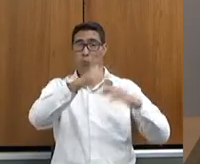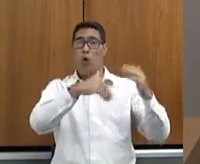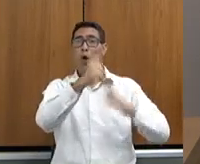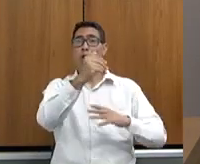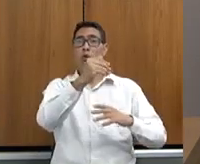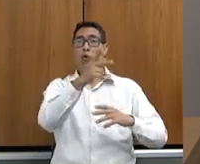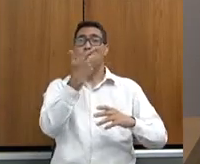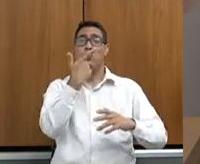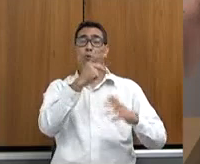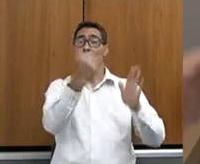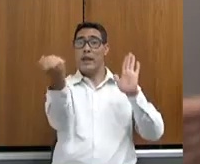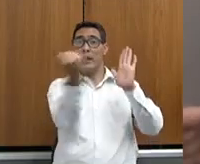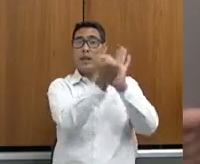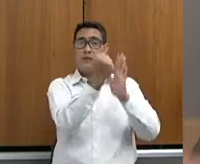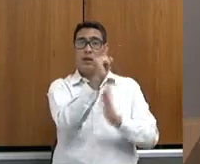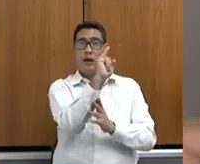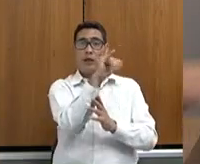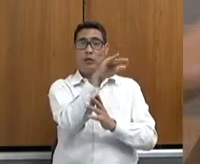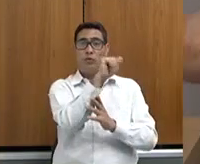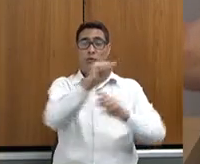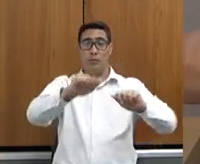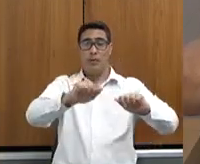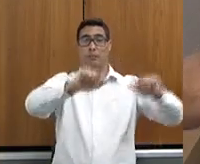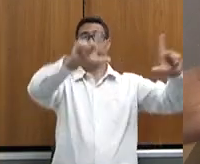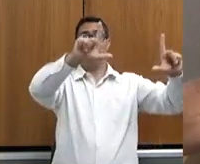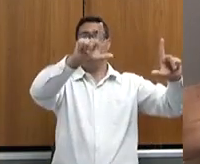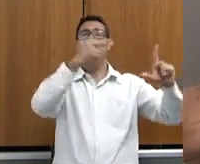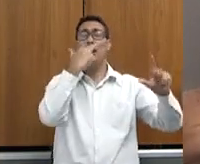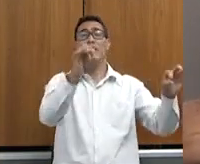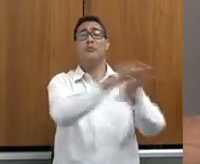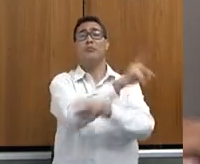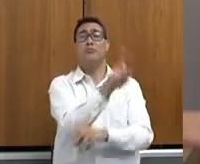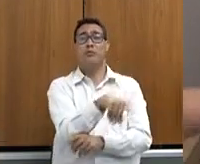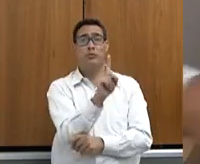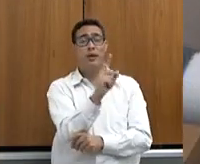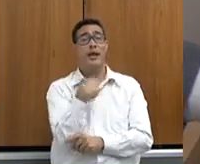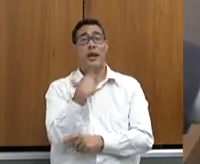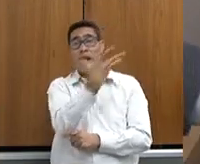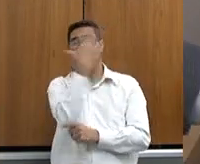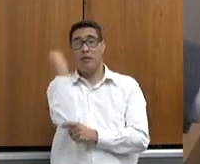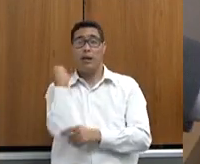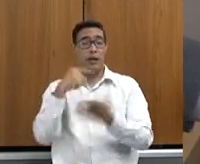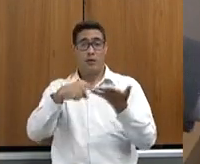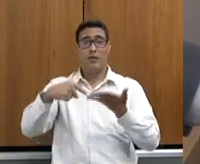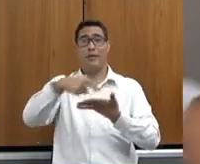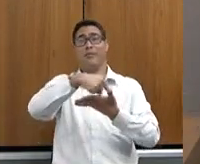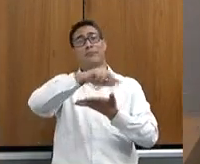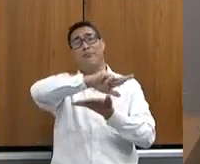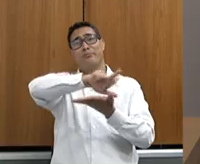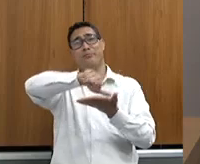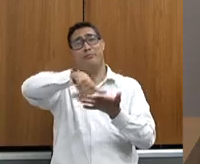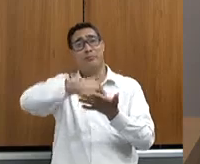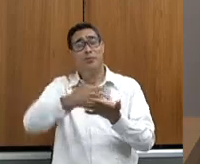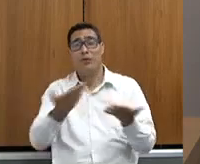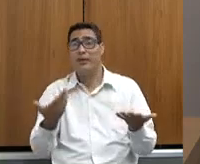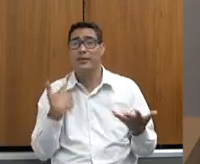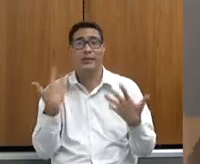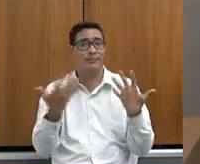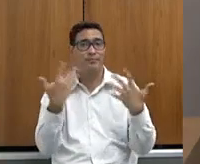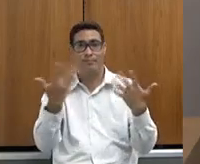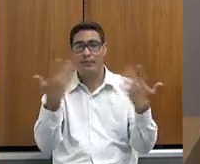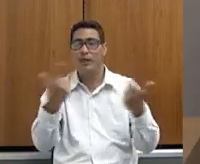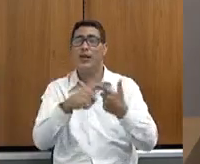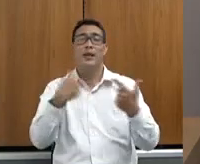fazer mais nada, ele não precisa clorar água, ele não precisa fazer análise do produto acabado, ele não precisa fazer exame de saúde dos funcionários dele,